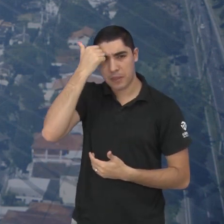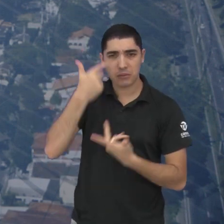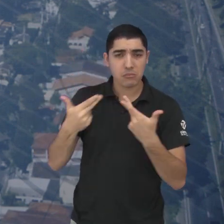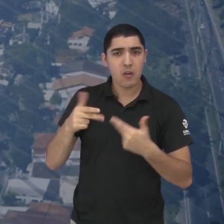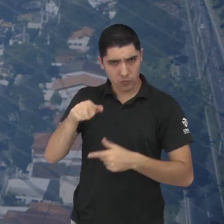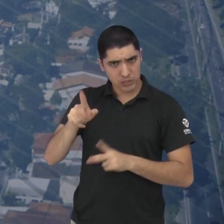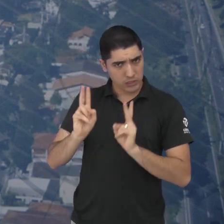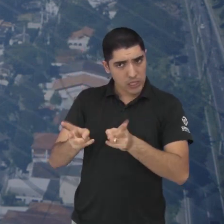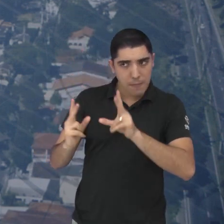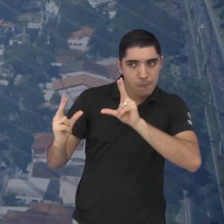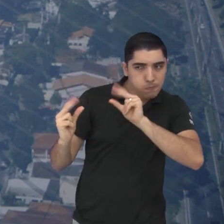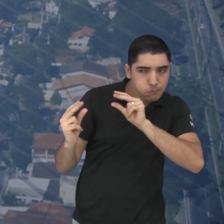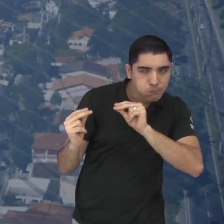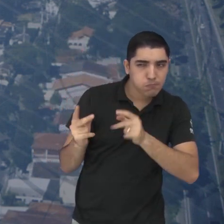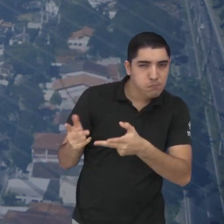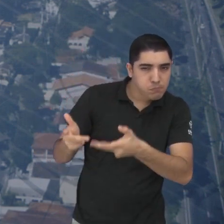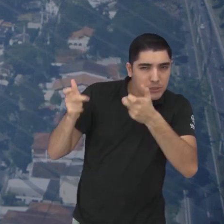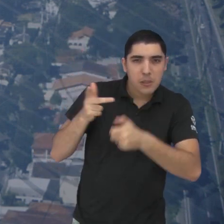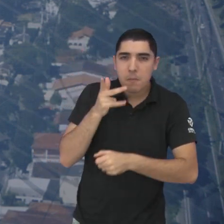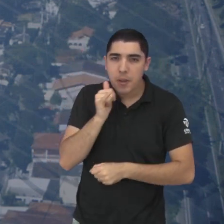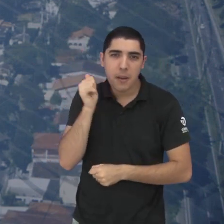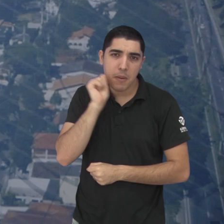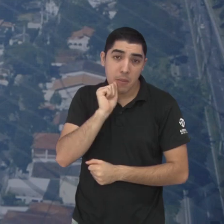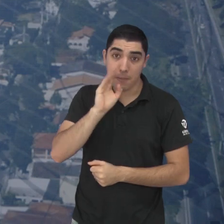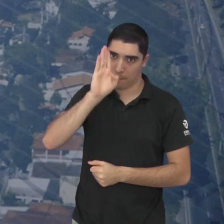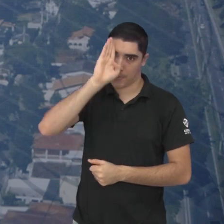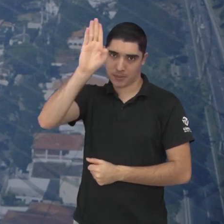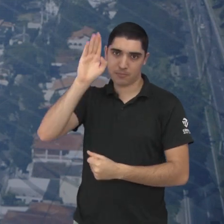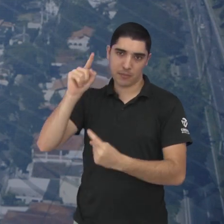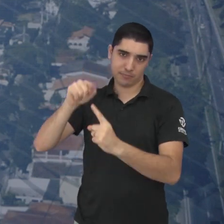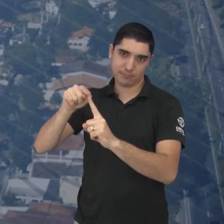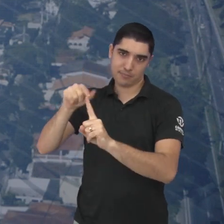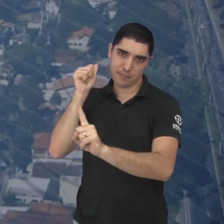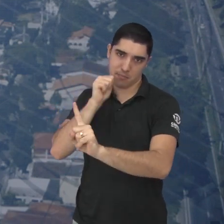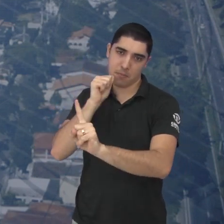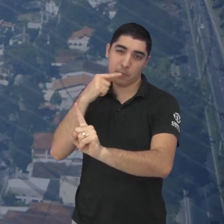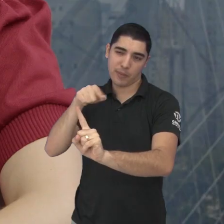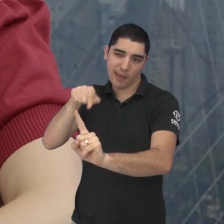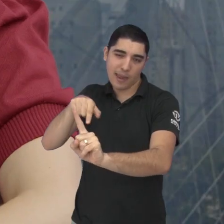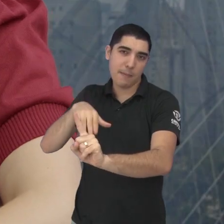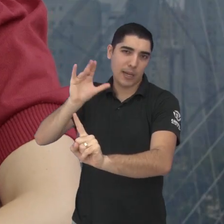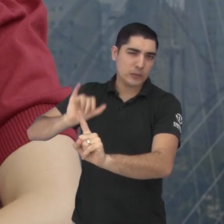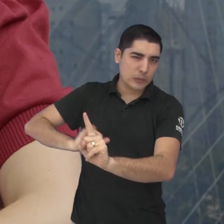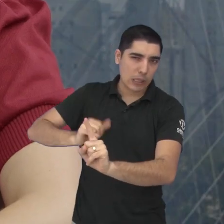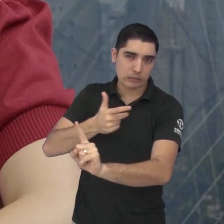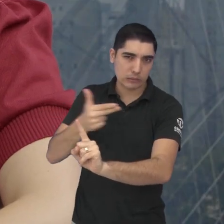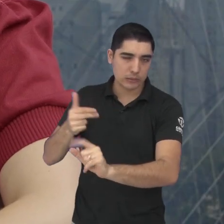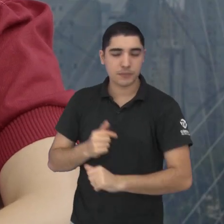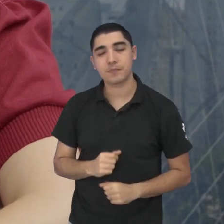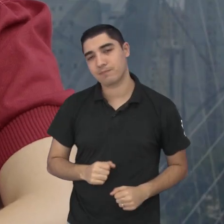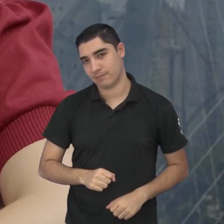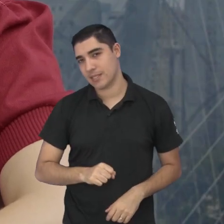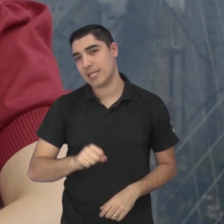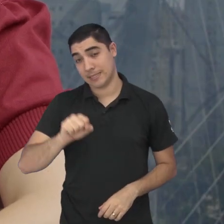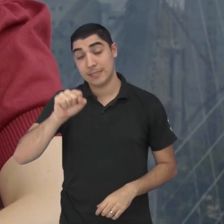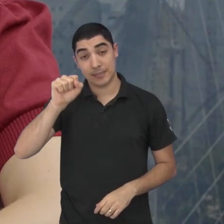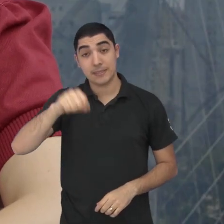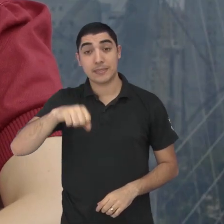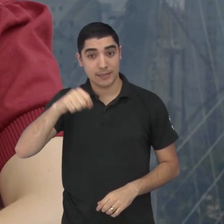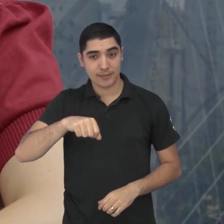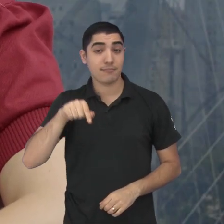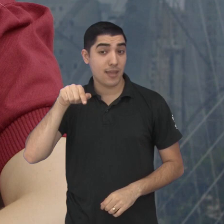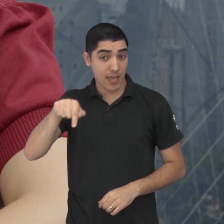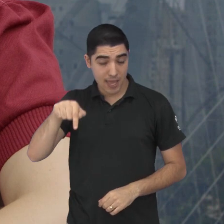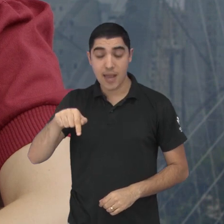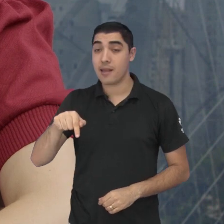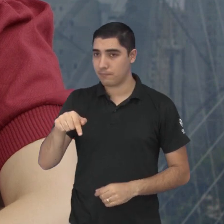com os pais, talvez principalmente com as mães, porque acaba sobrando mais para as mulheres, né? Com certeza, Dani. Sim, é algo bem